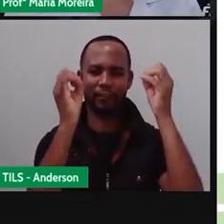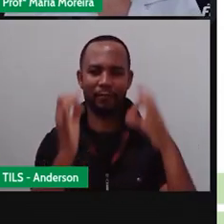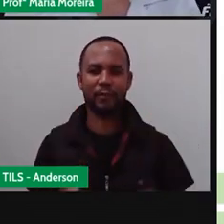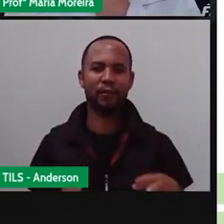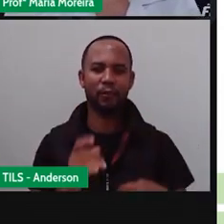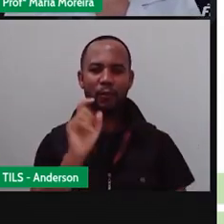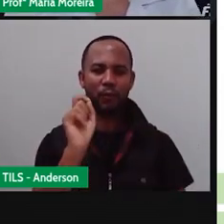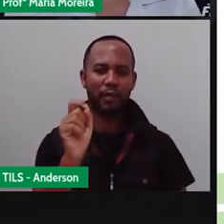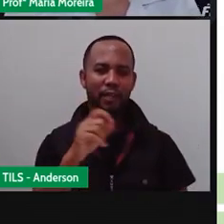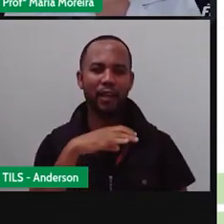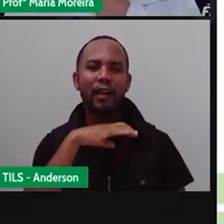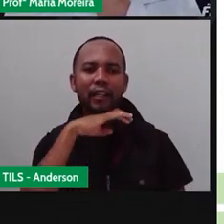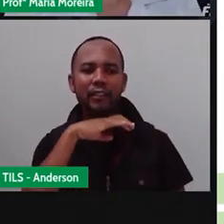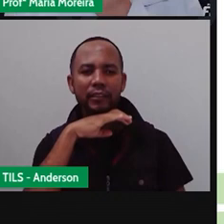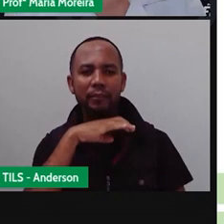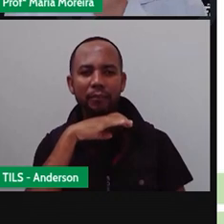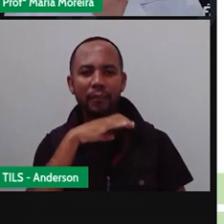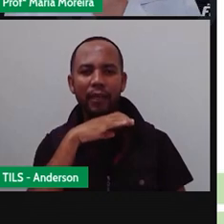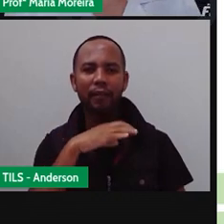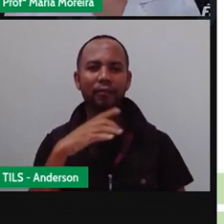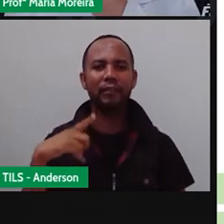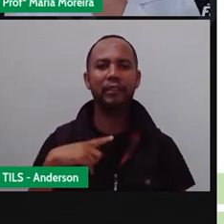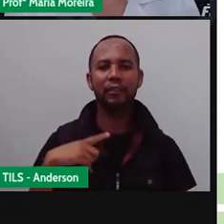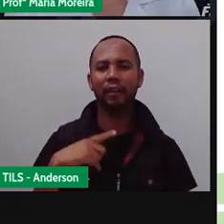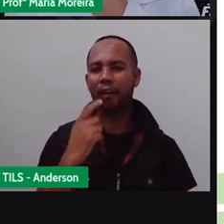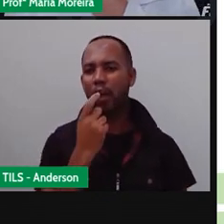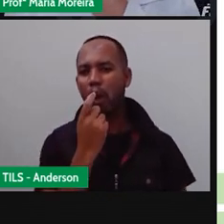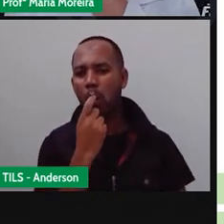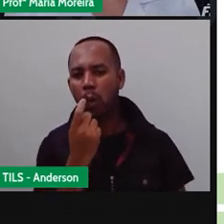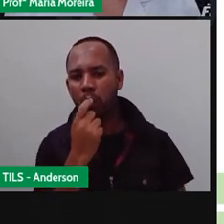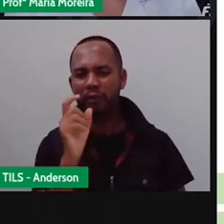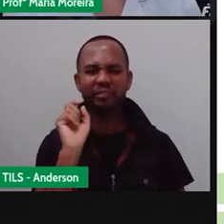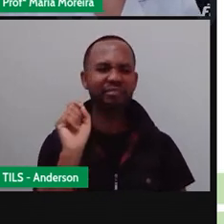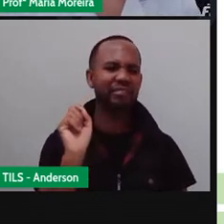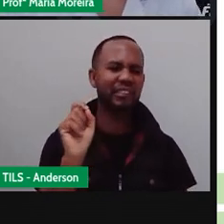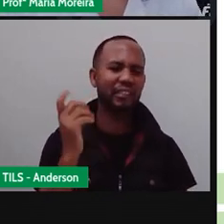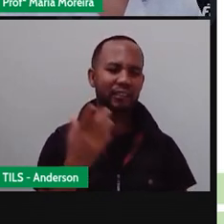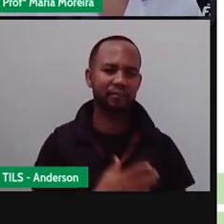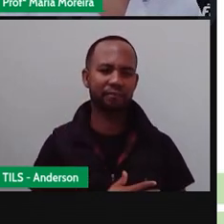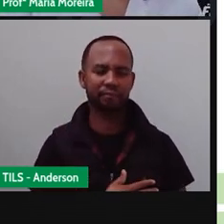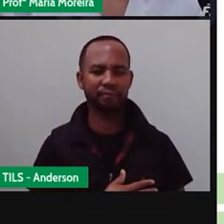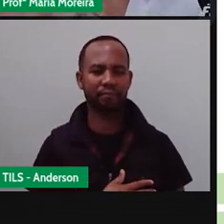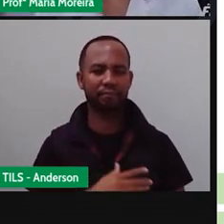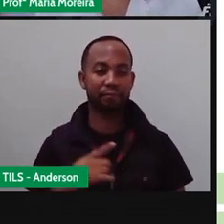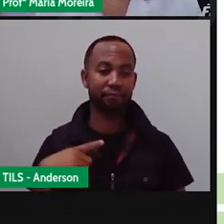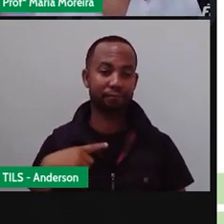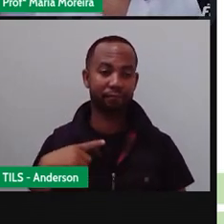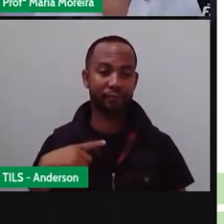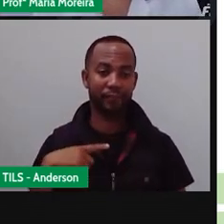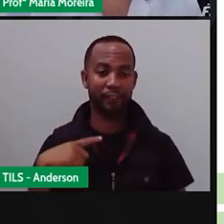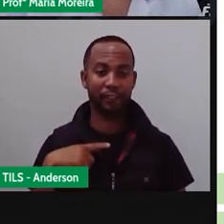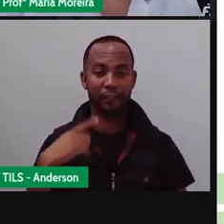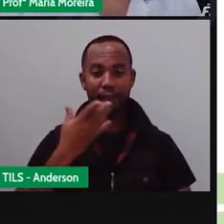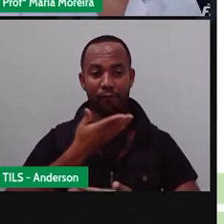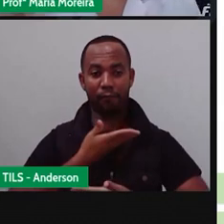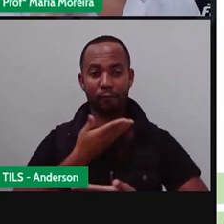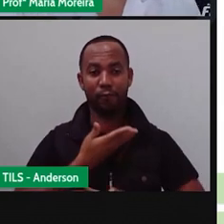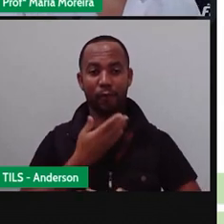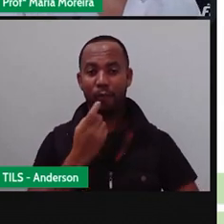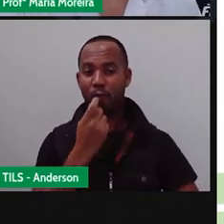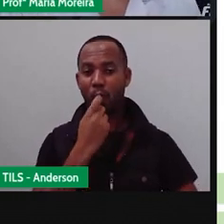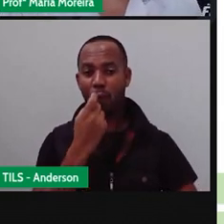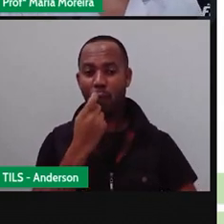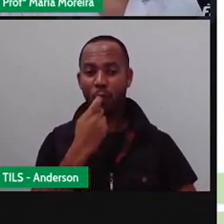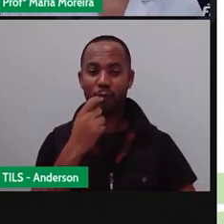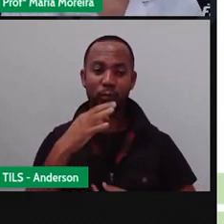um animal vertebrado pra vocês. E o que é um animal vertebrado, né? Aquele que possui o quê? Uma coluna vertebral,